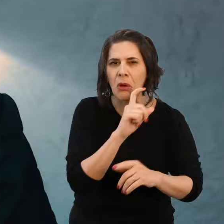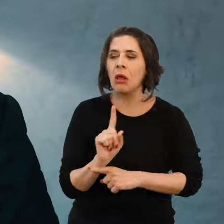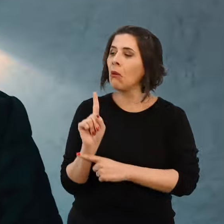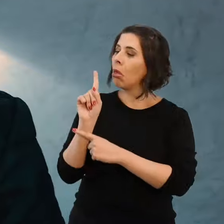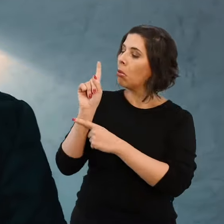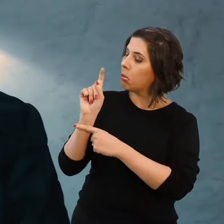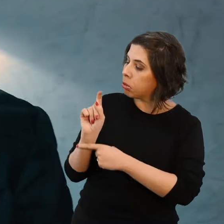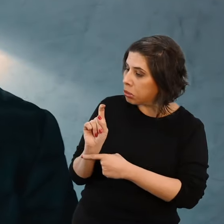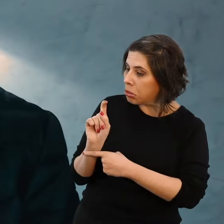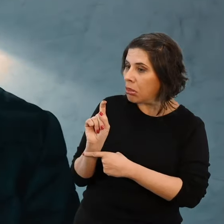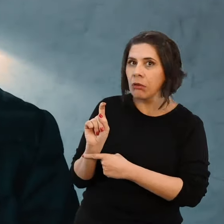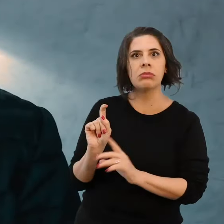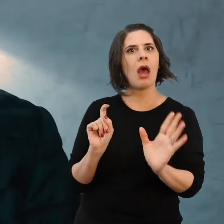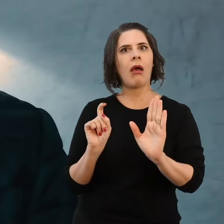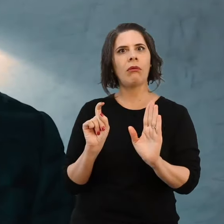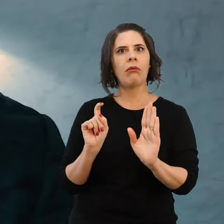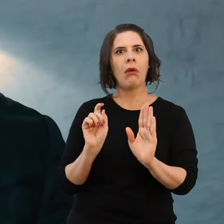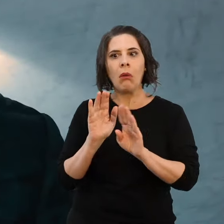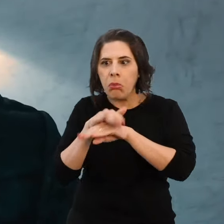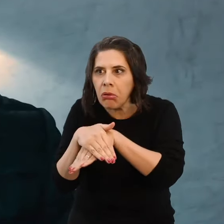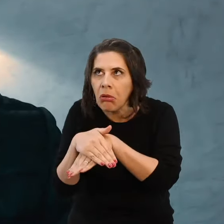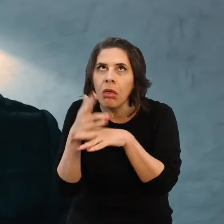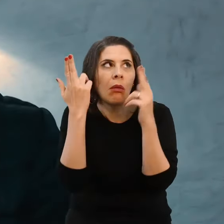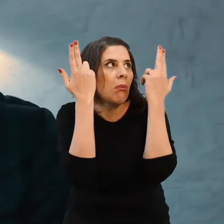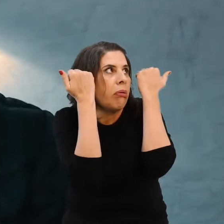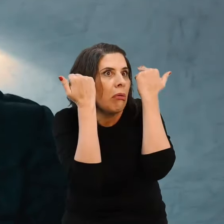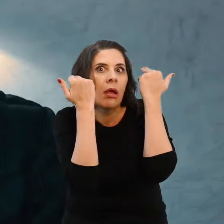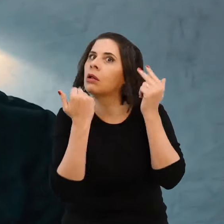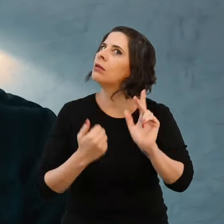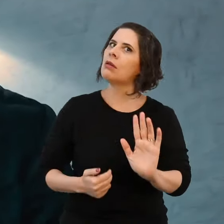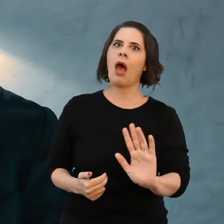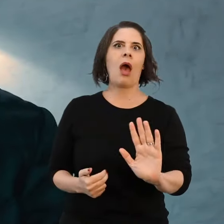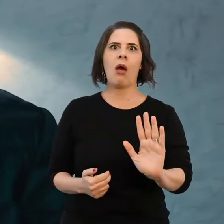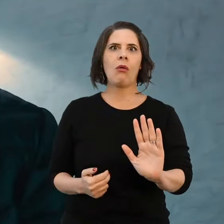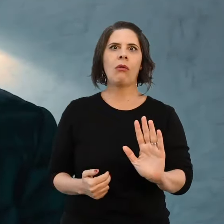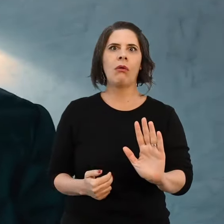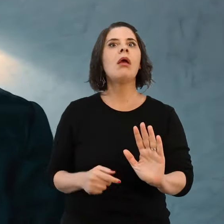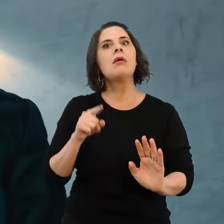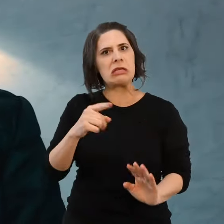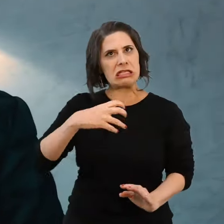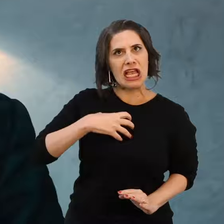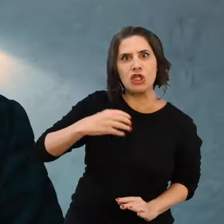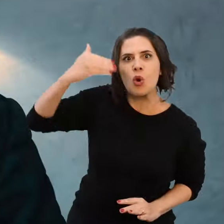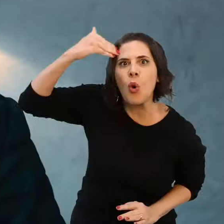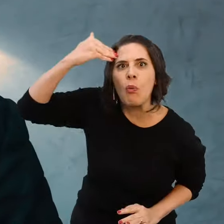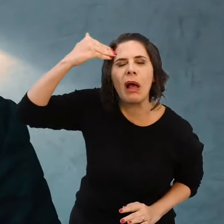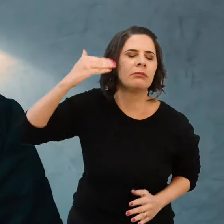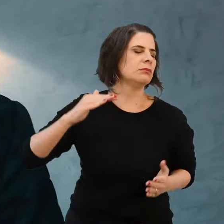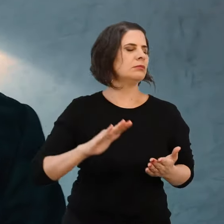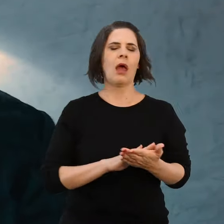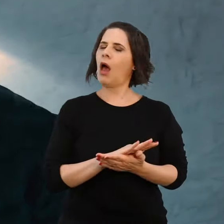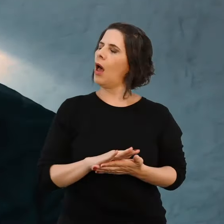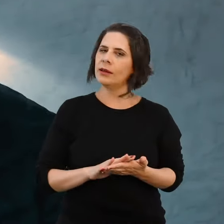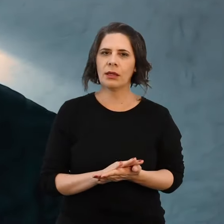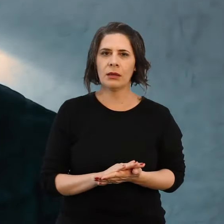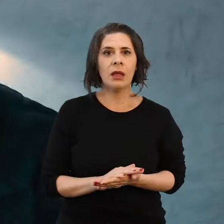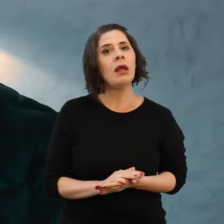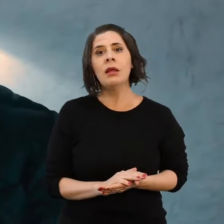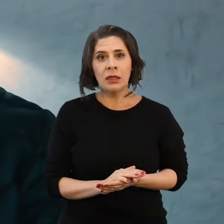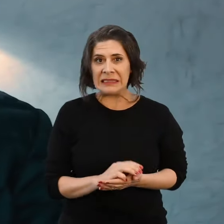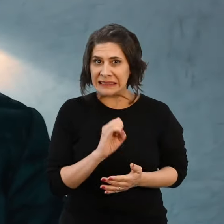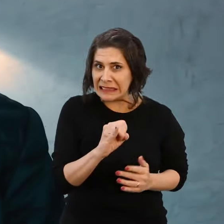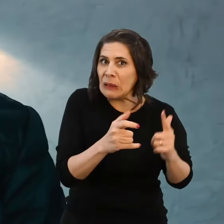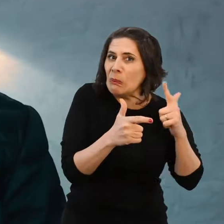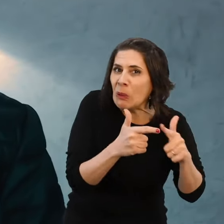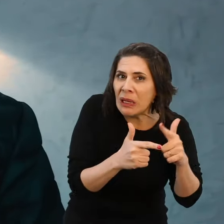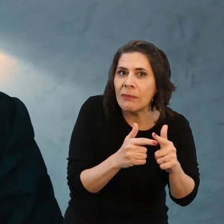permita que pessoas que não se cuidem, acabam censurando que você se cuide. Você não tem que se sentir culpado, tudo